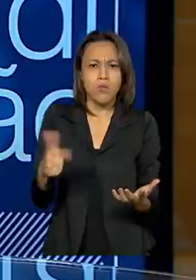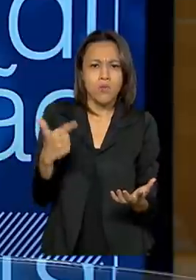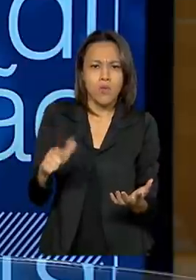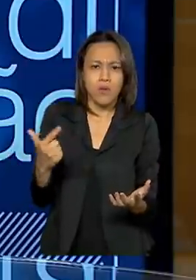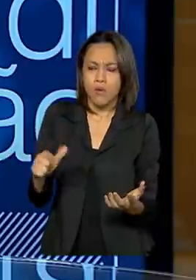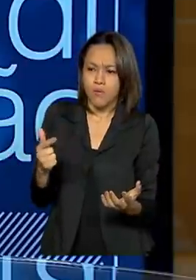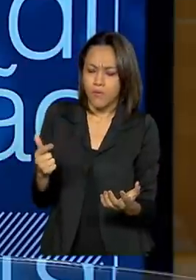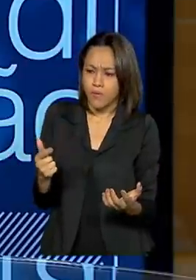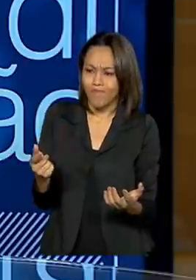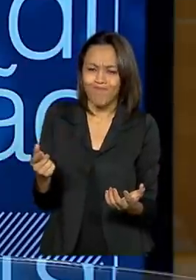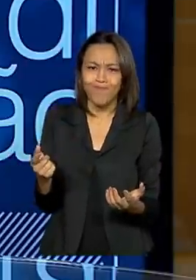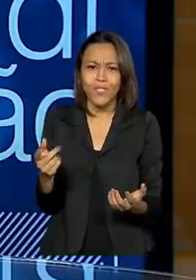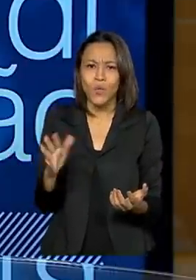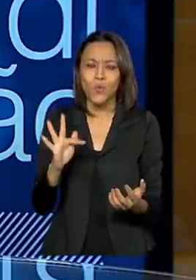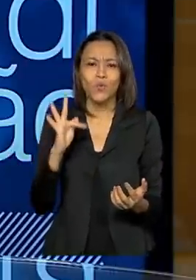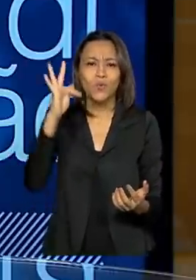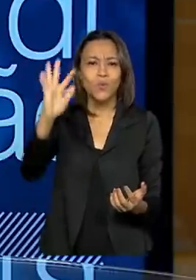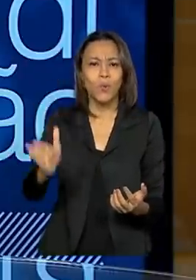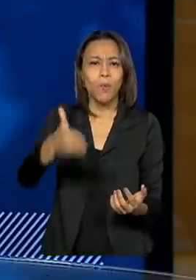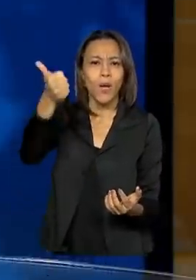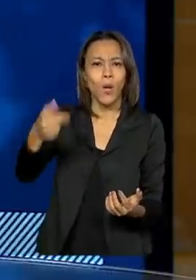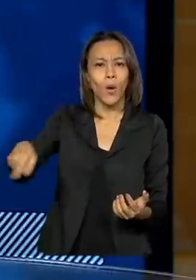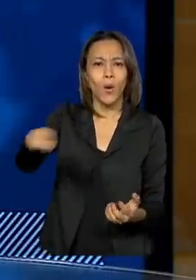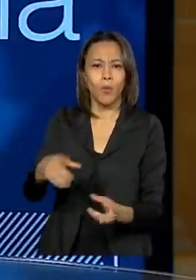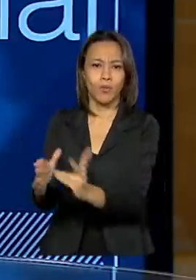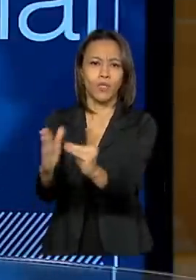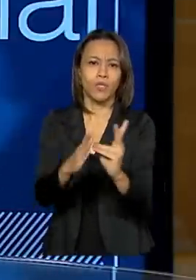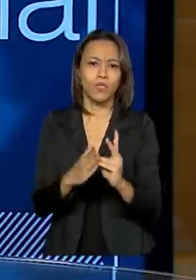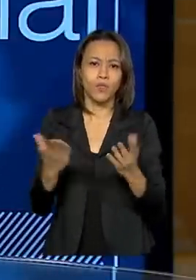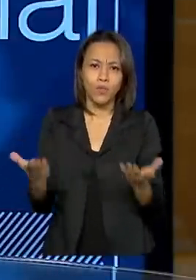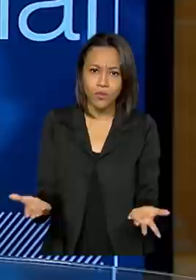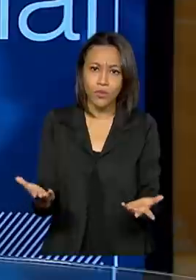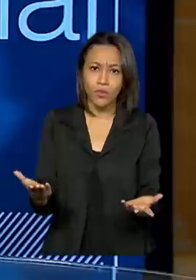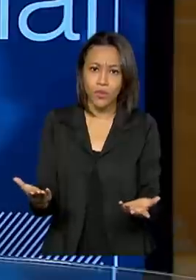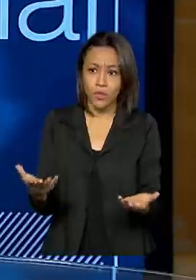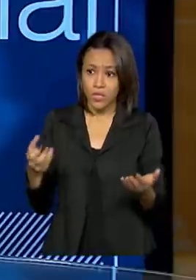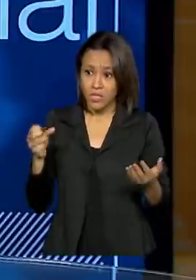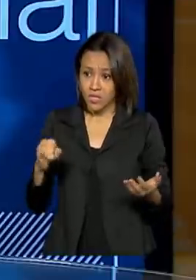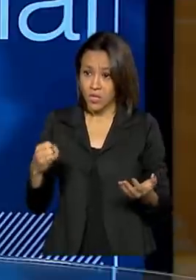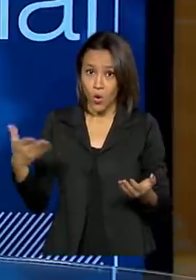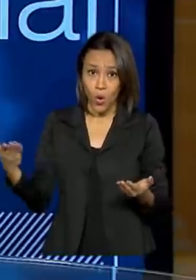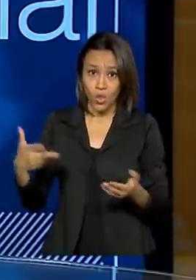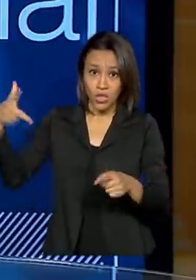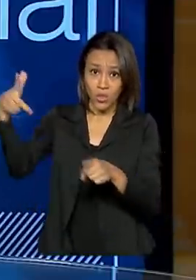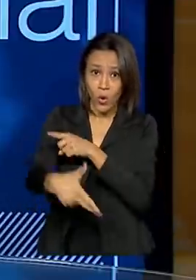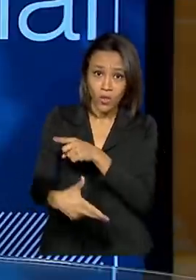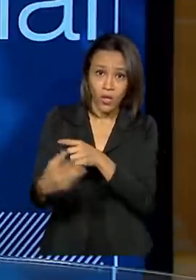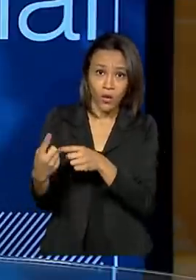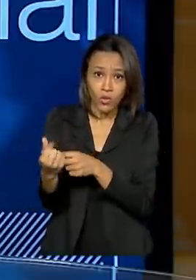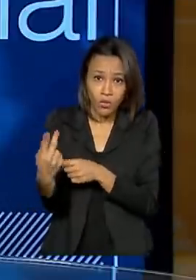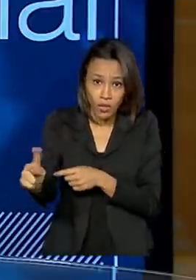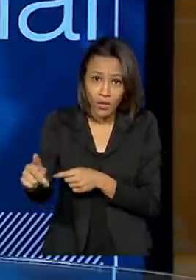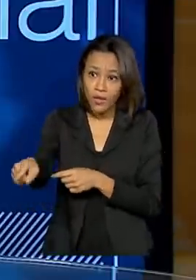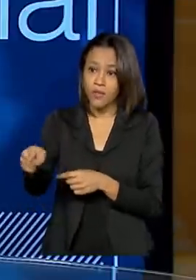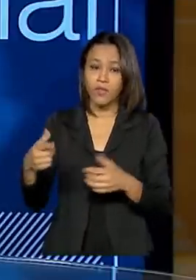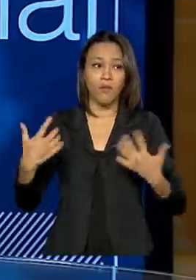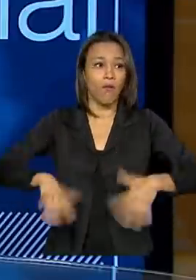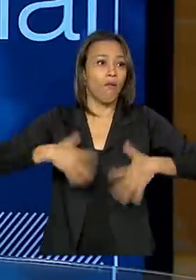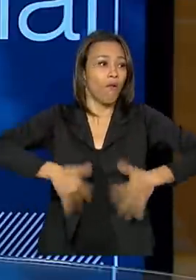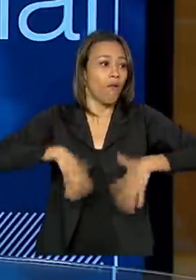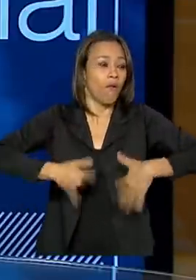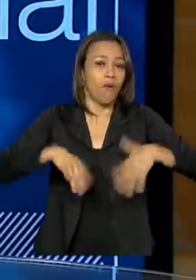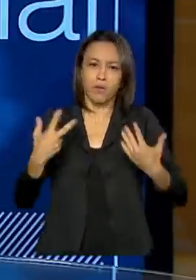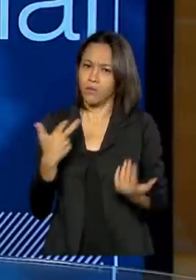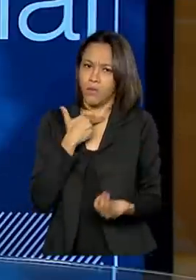perspectiva de vida desses indígenas, e se hoje encerrar o repasso de dinheiro, os indígenas estão na beira da estrada. O que não pode mais ocorrer.